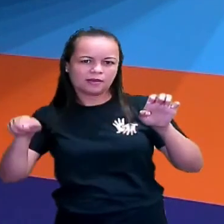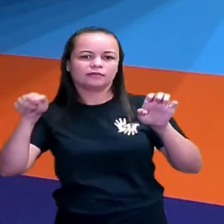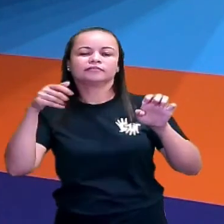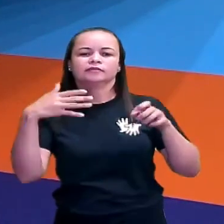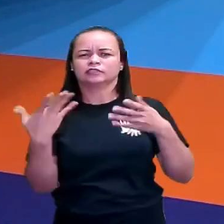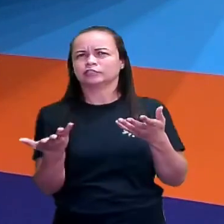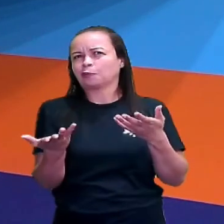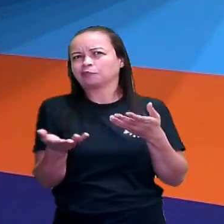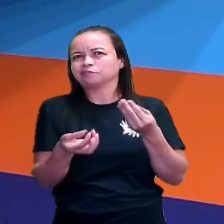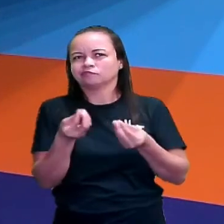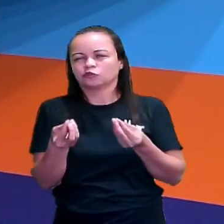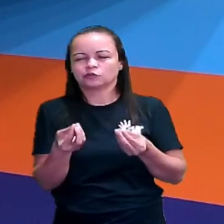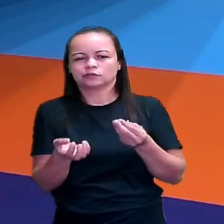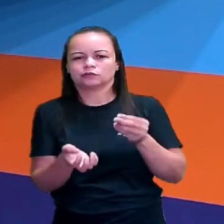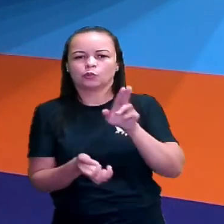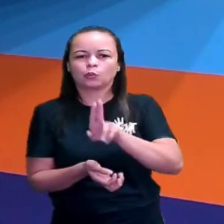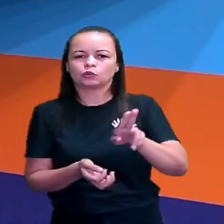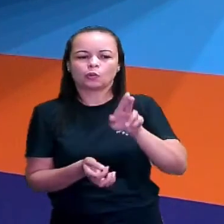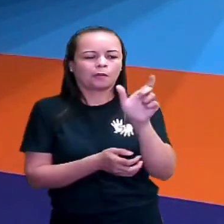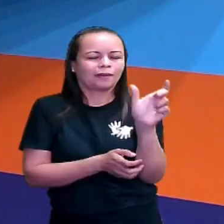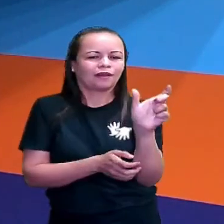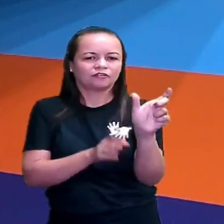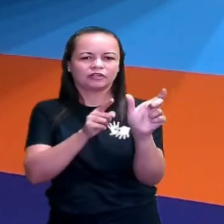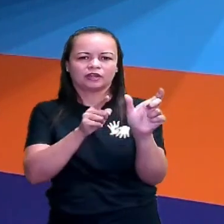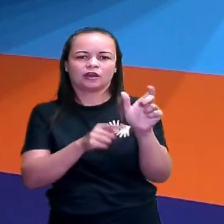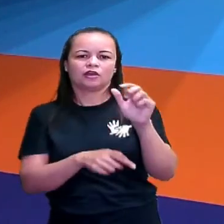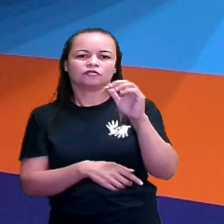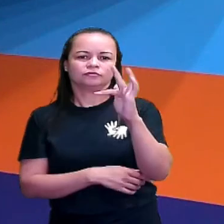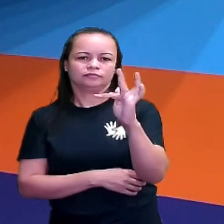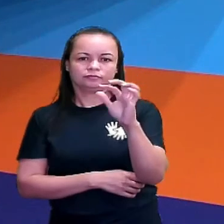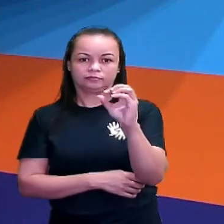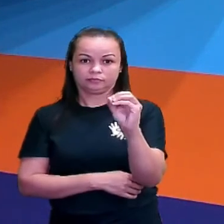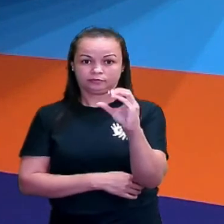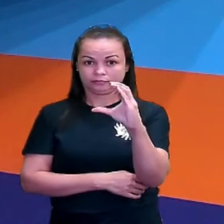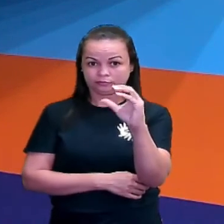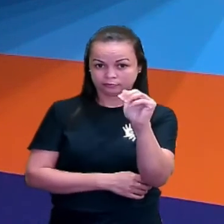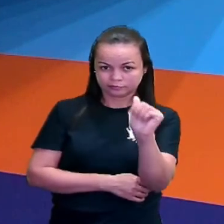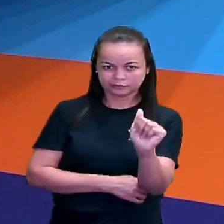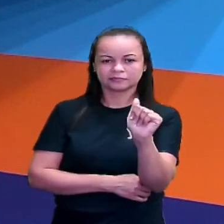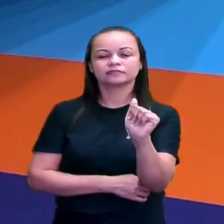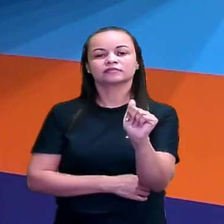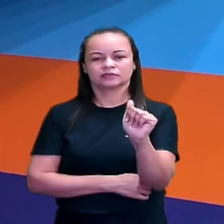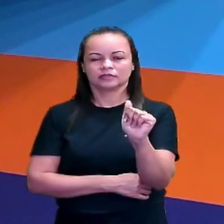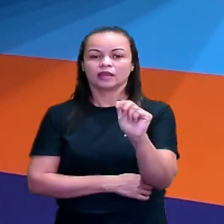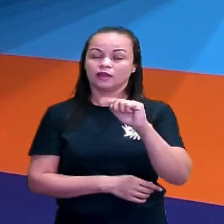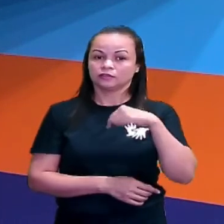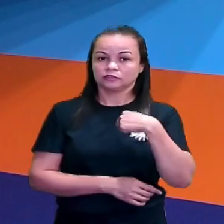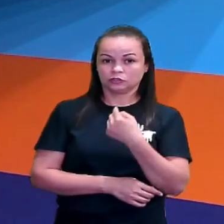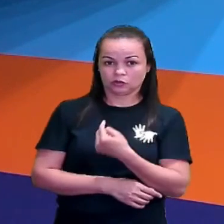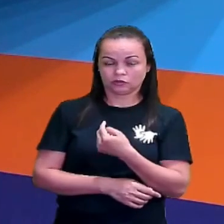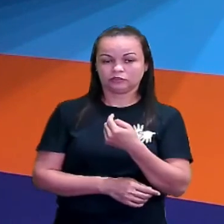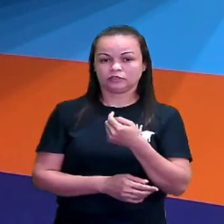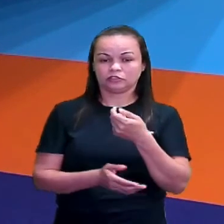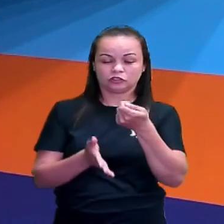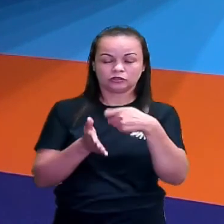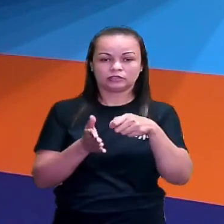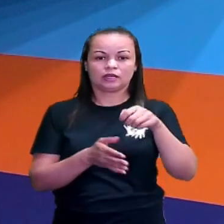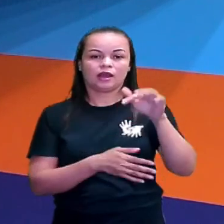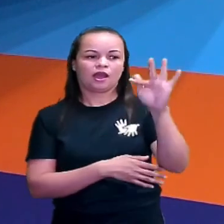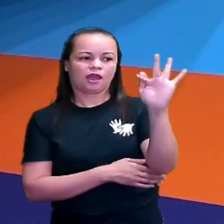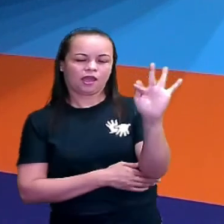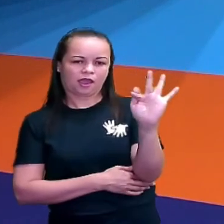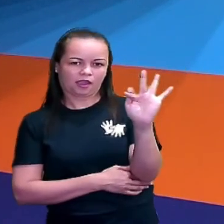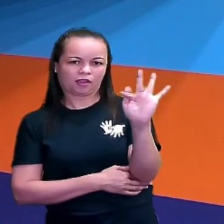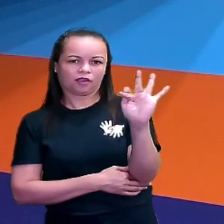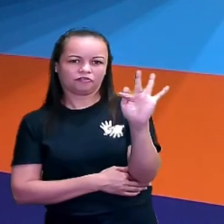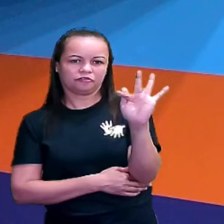nome, né, a palavrinha foca. Nós, ó, F, depois, ó,